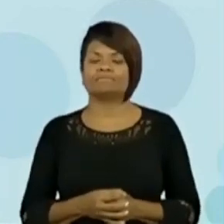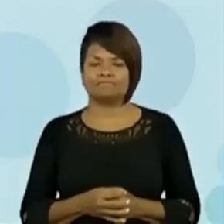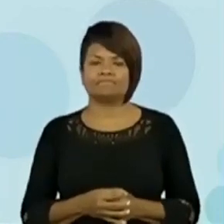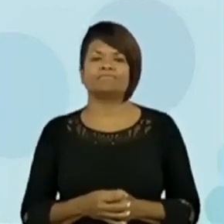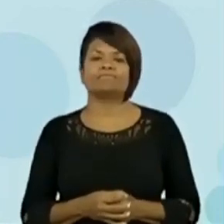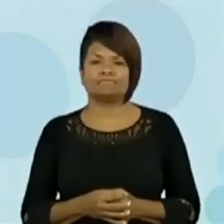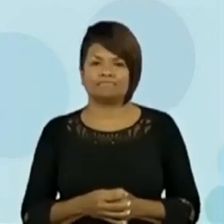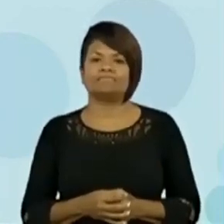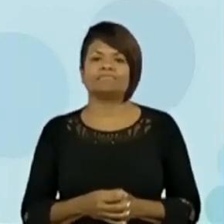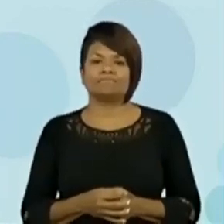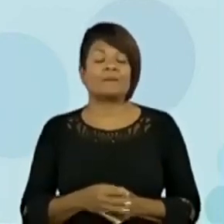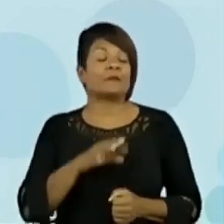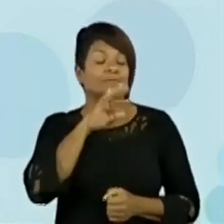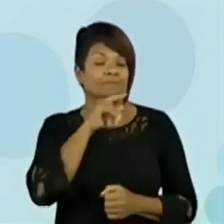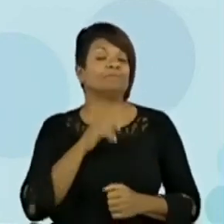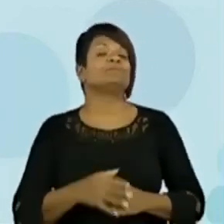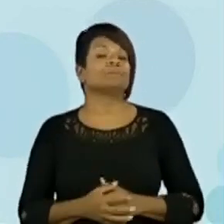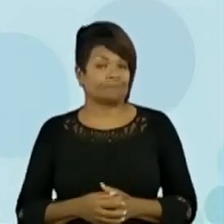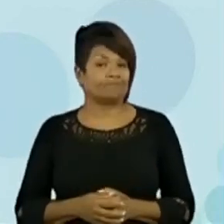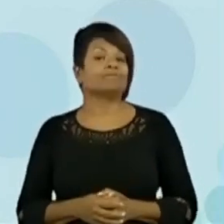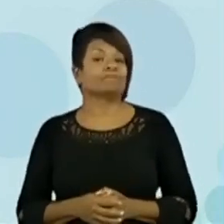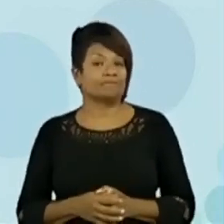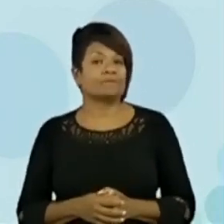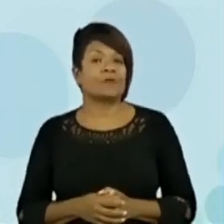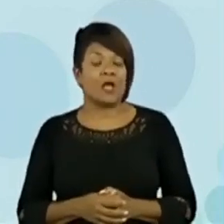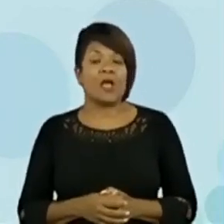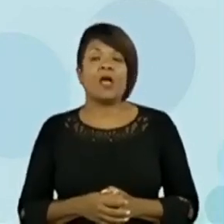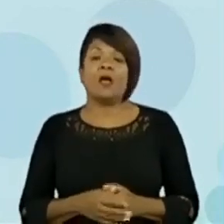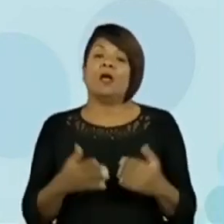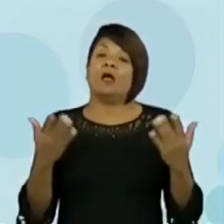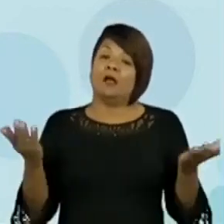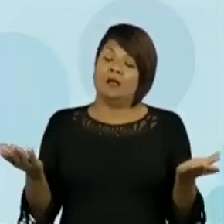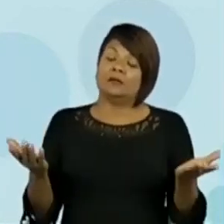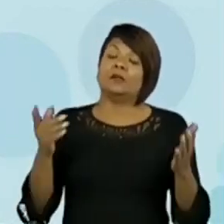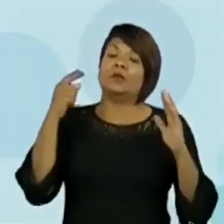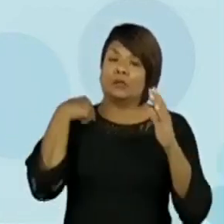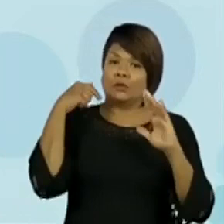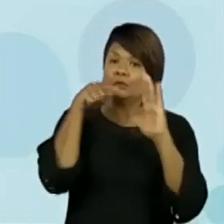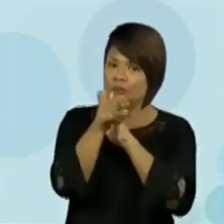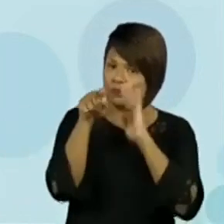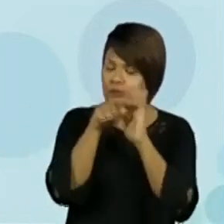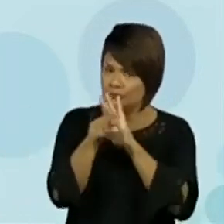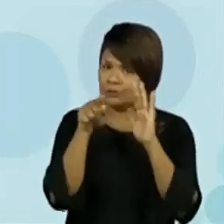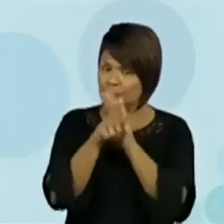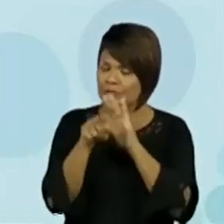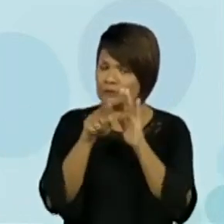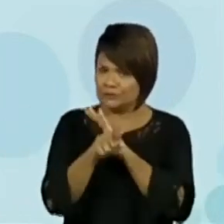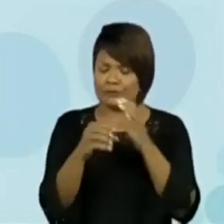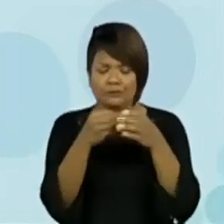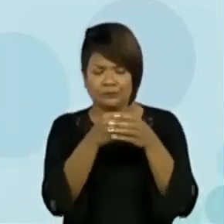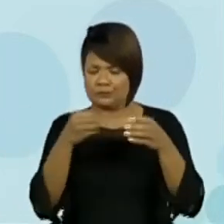muito, muito, muito triste. Gente, o PRO vai tentar fazer um desenho que simboliza segregação.